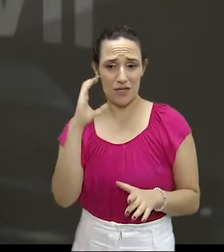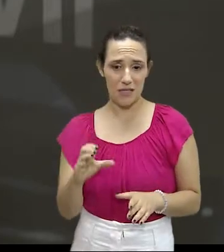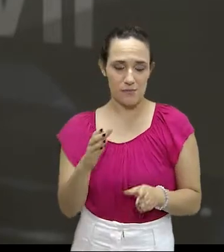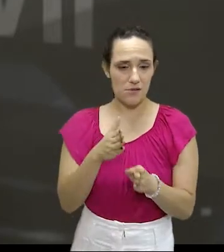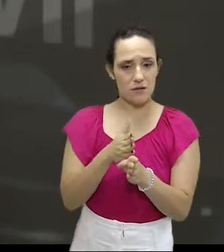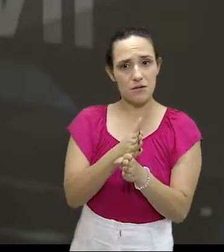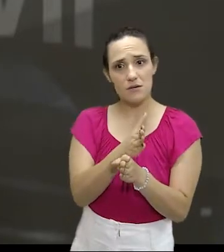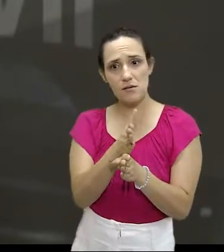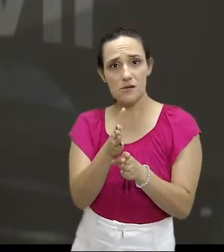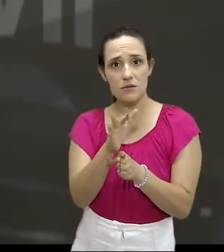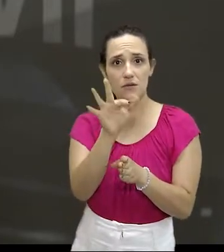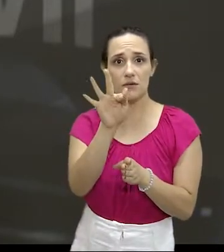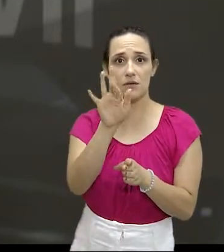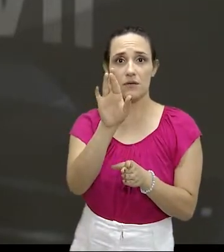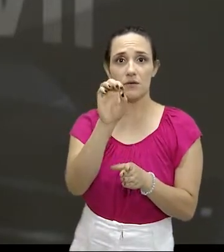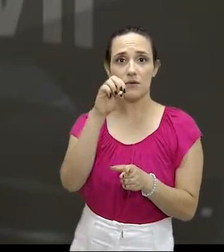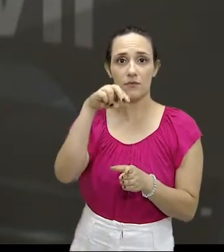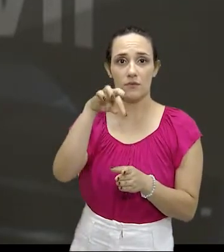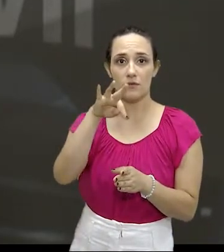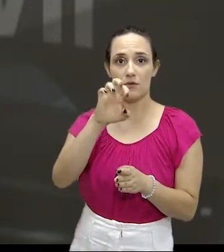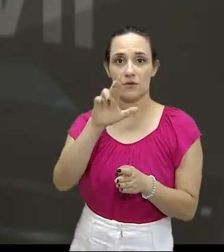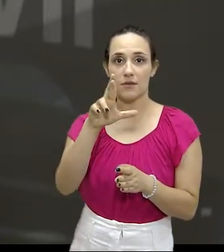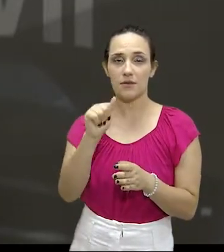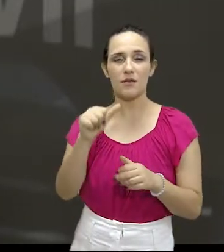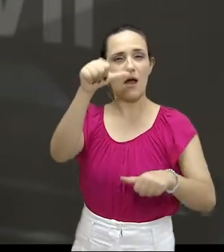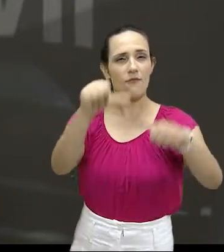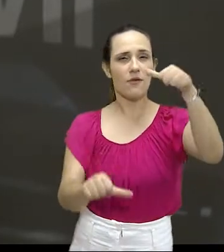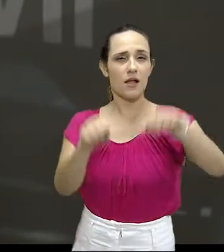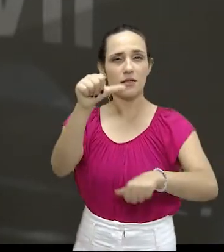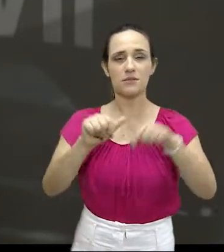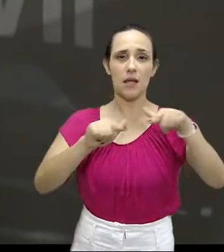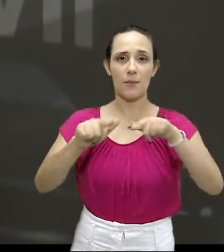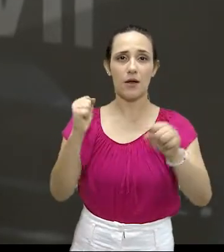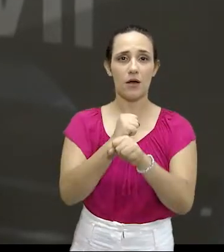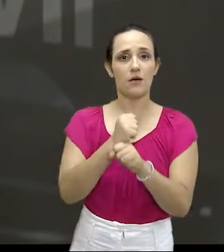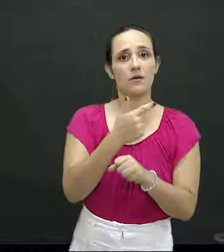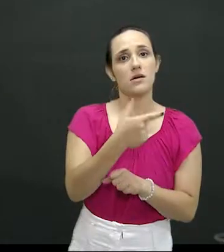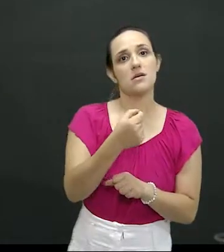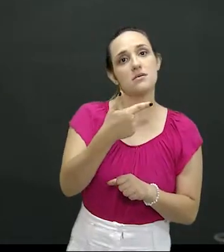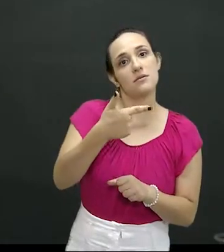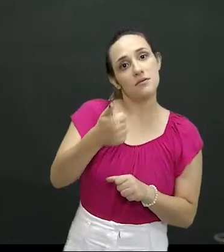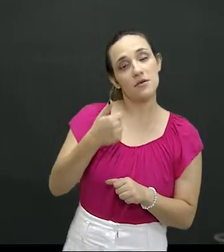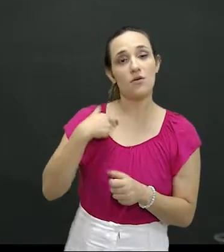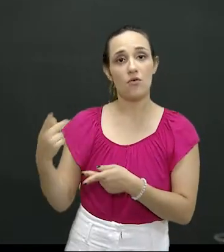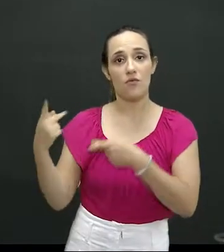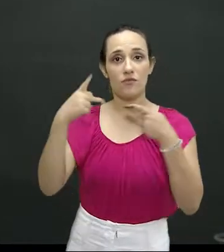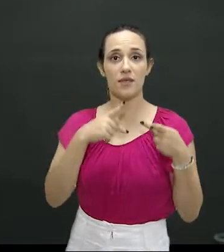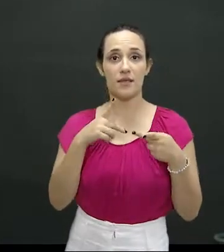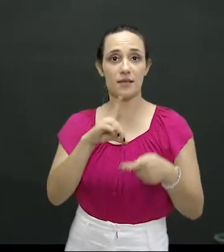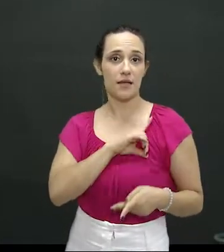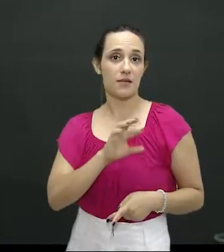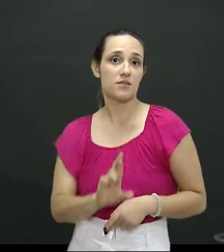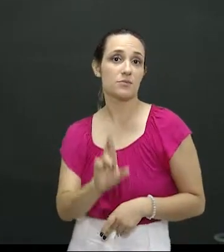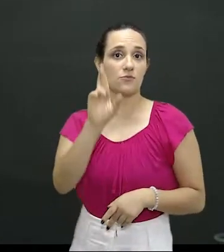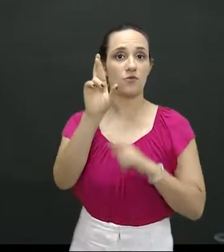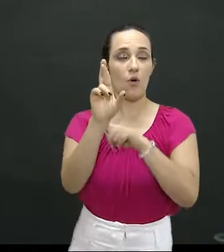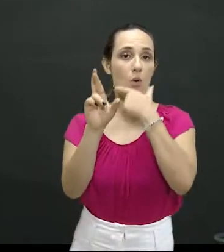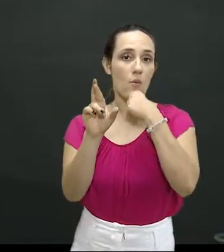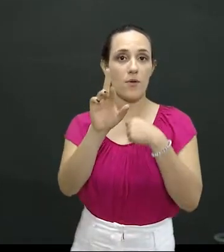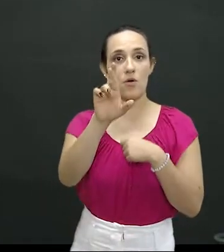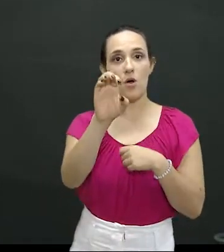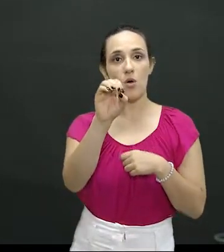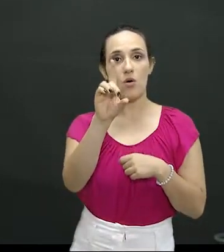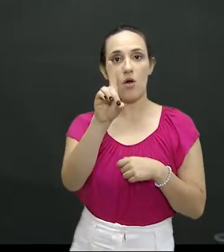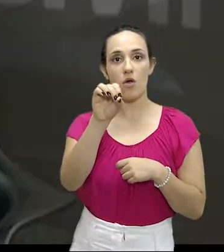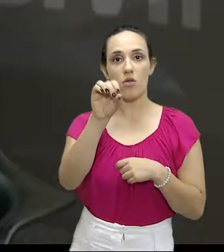Para fazer um balanço das atividades em 2021, está conosco o delegado titular da Defron, o doutor Rodolfo